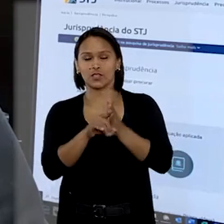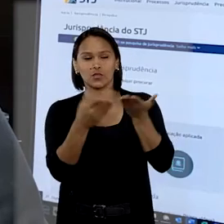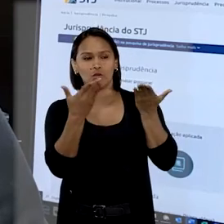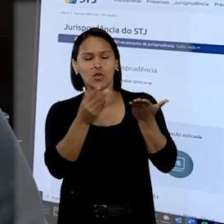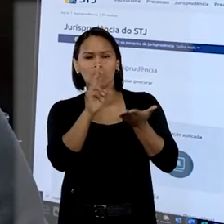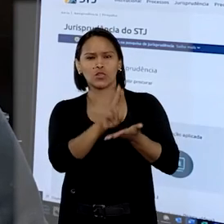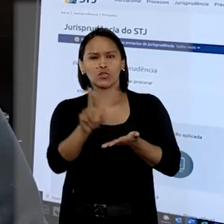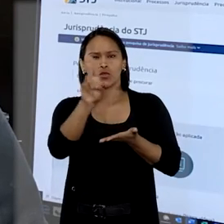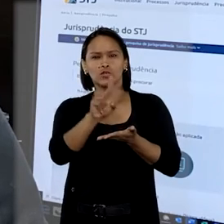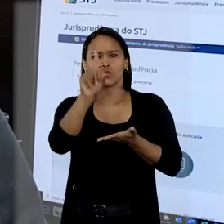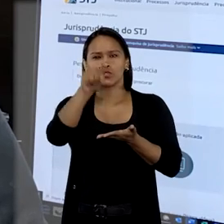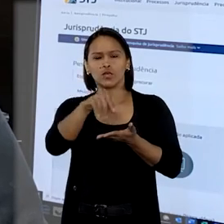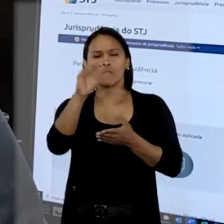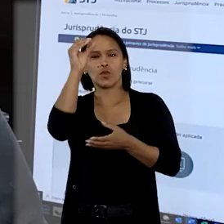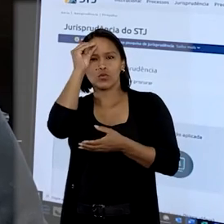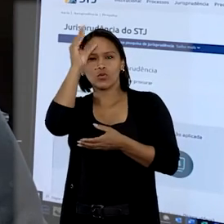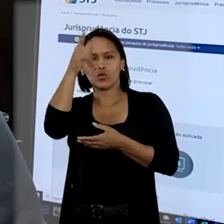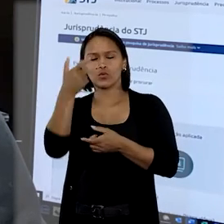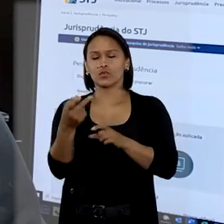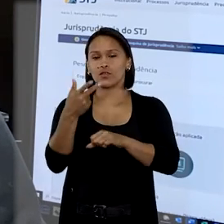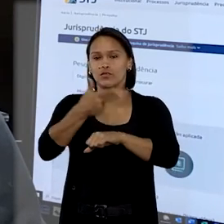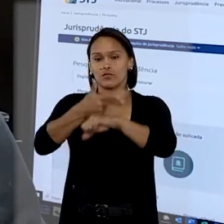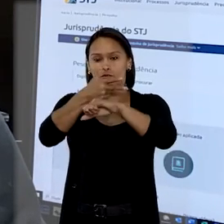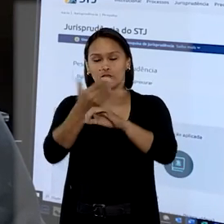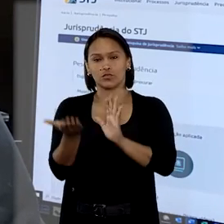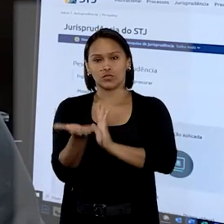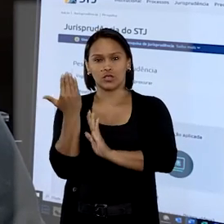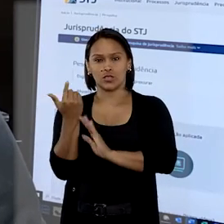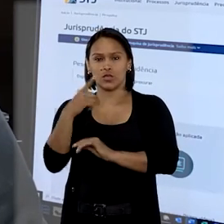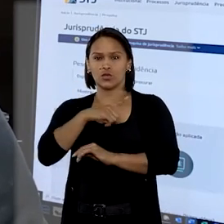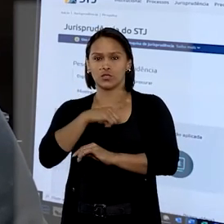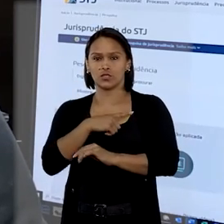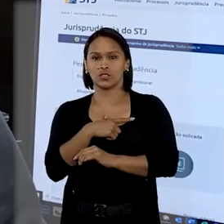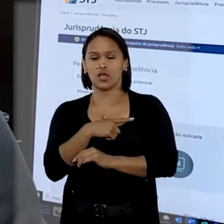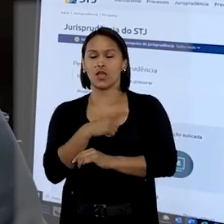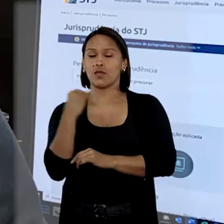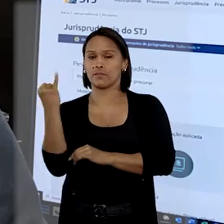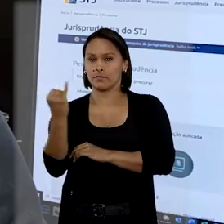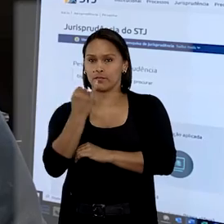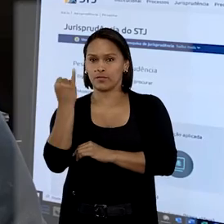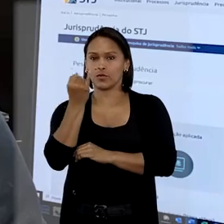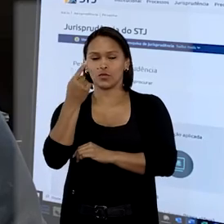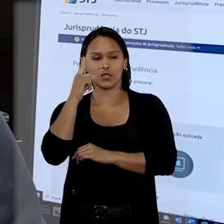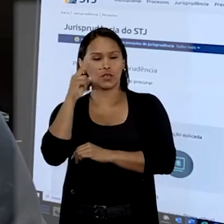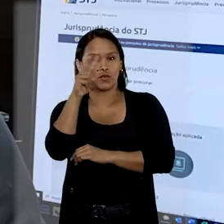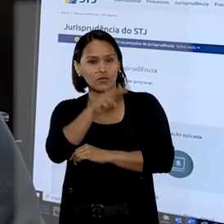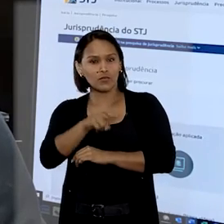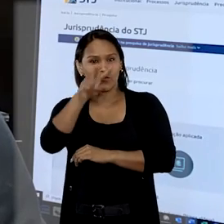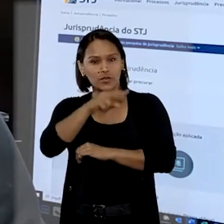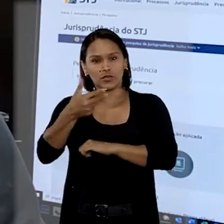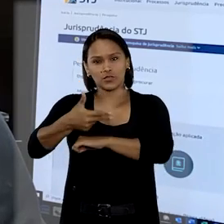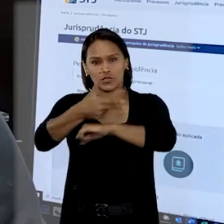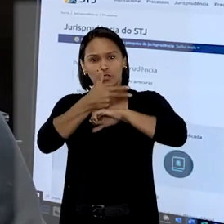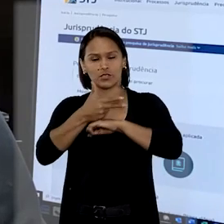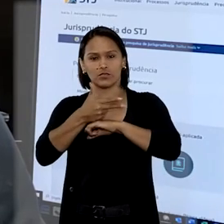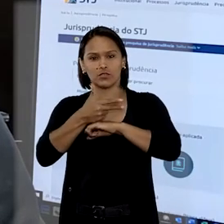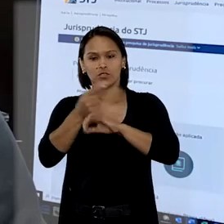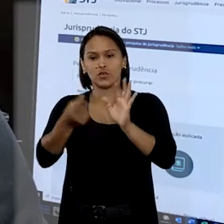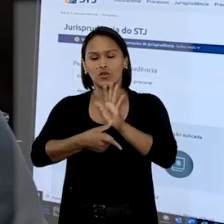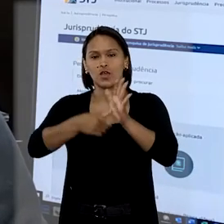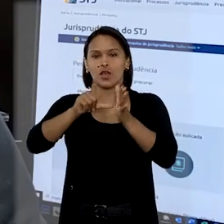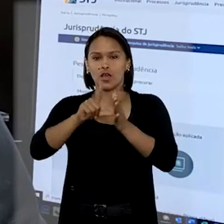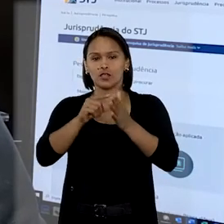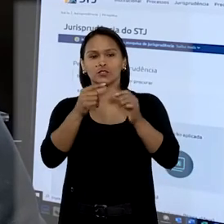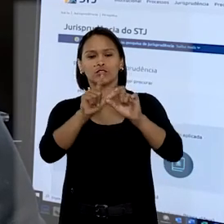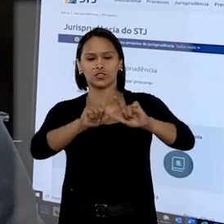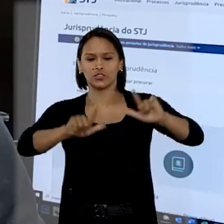como nós utilizaremos conceitos vistos nos vídeos anteriores, é muito importante que você veja esses vídeos antes